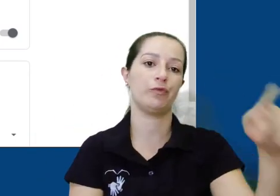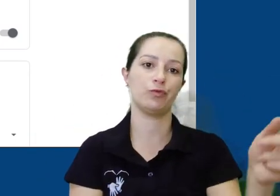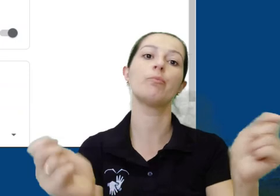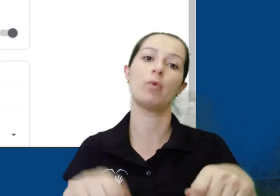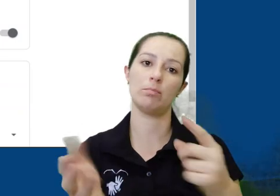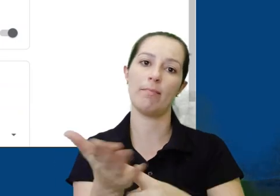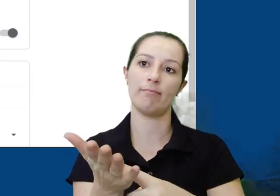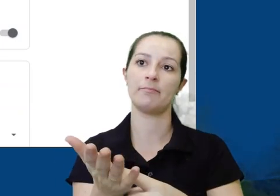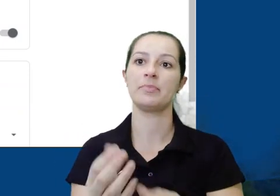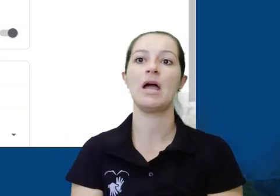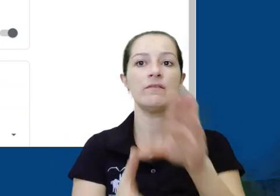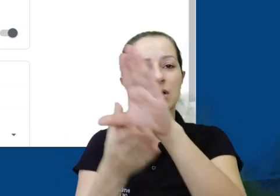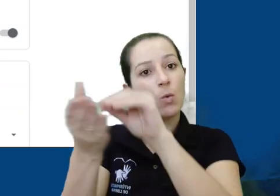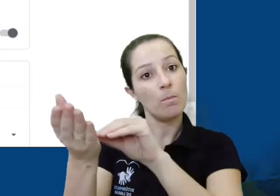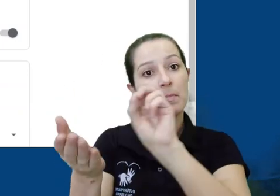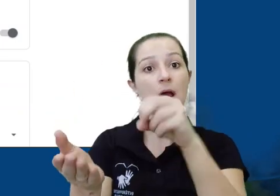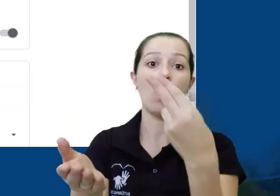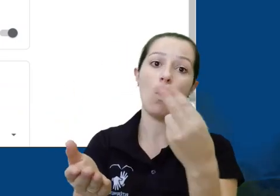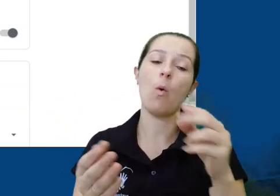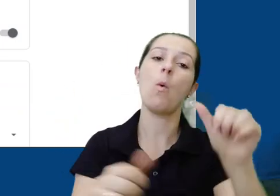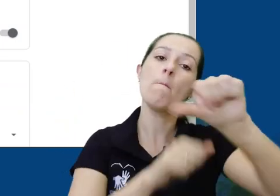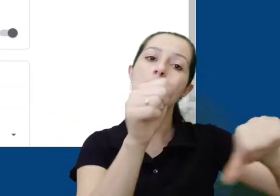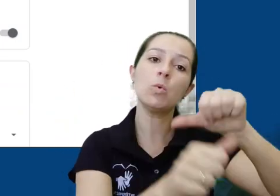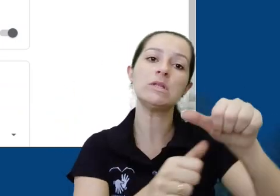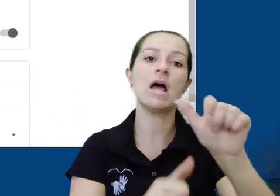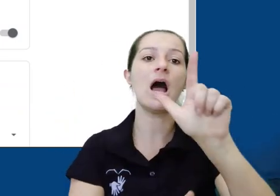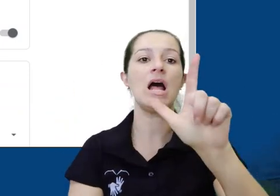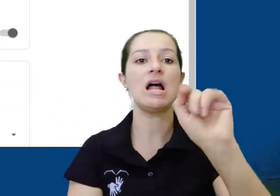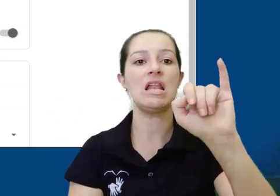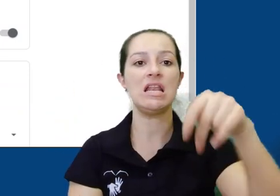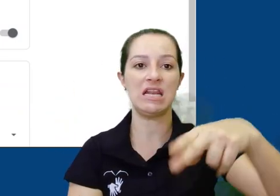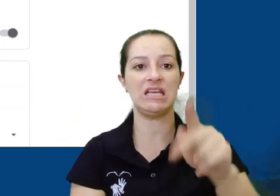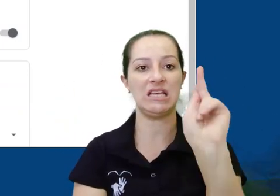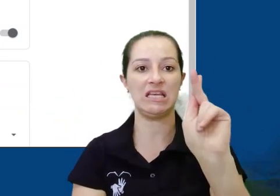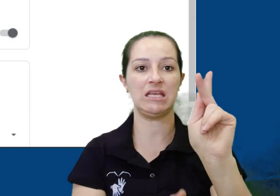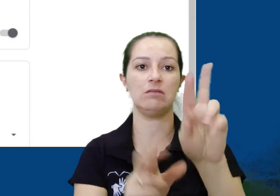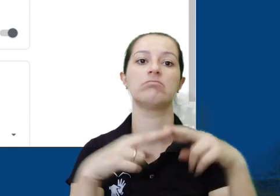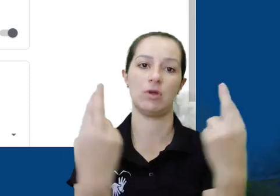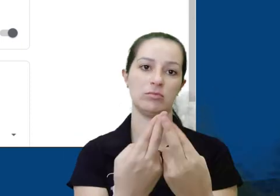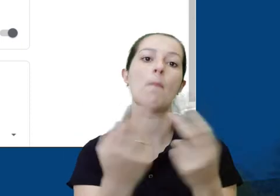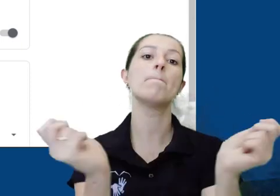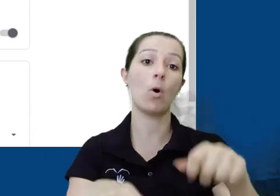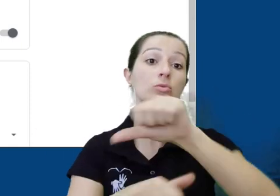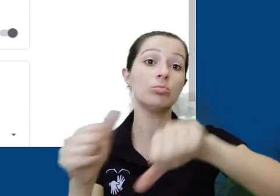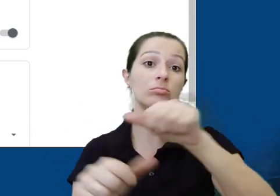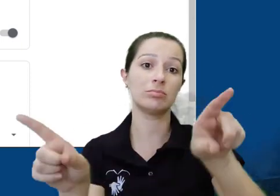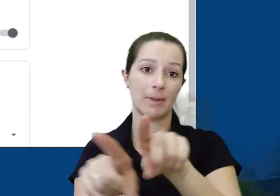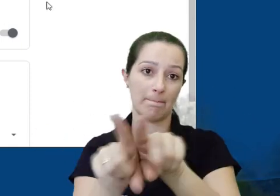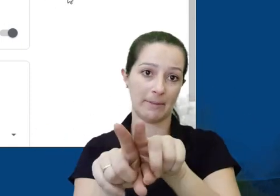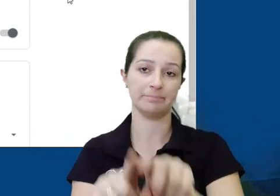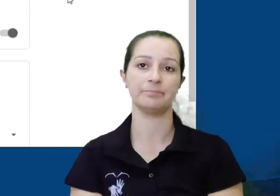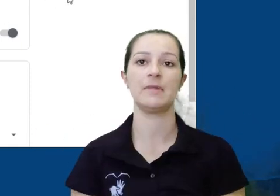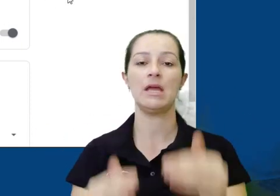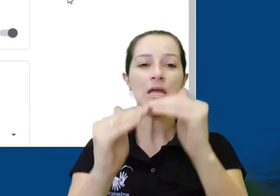Na setinha ao lado do link você pode copiar ou redefinir o link, caso precise criar um novo link de reunião. Por